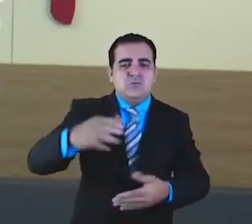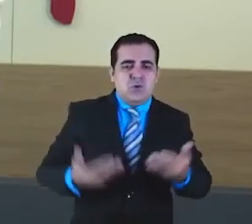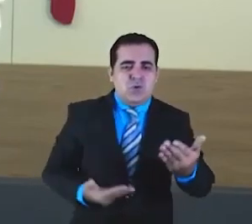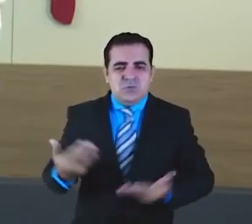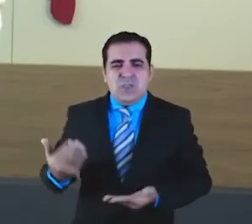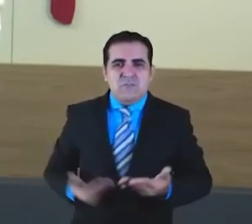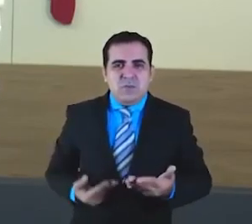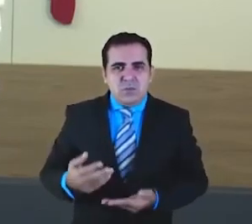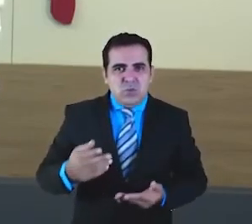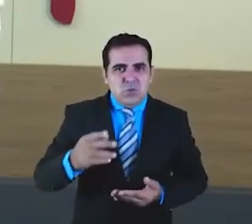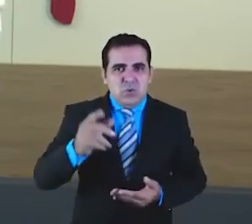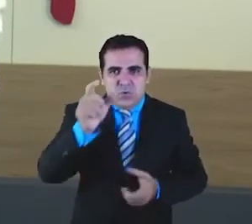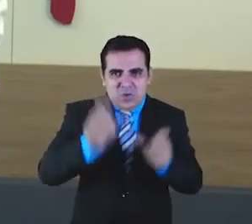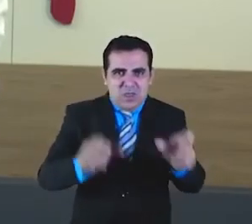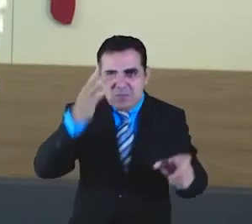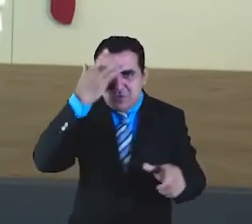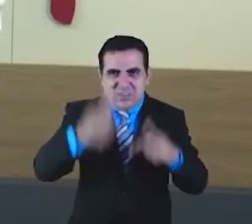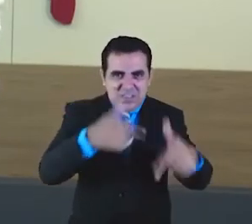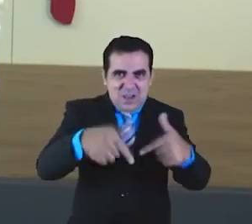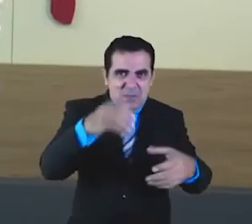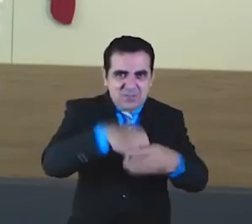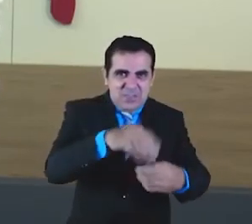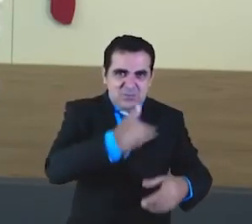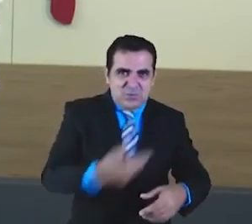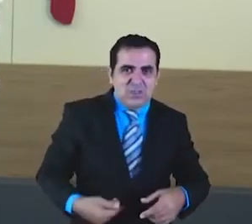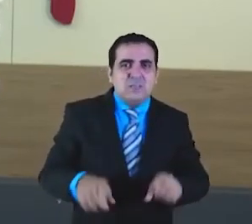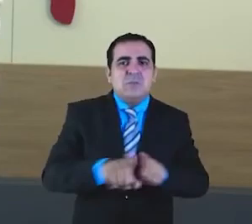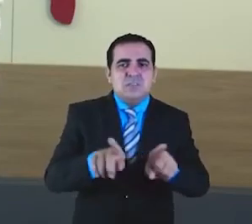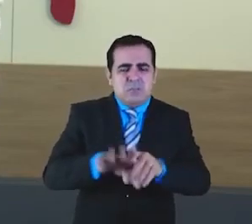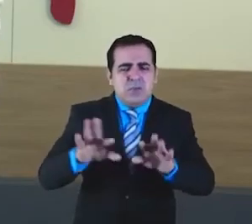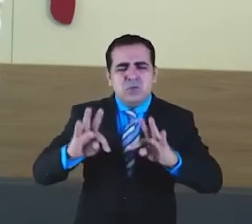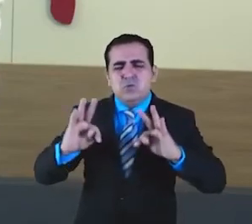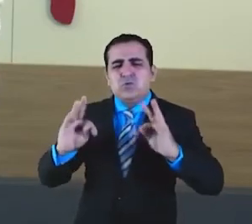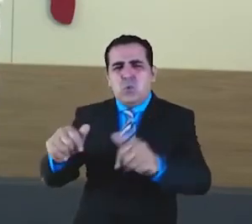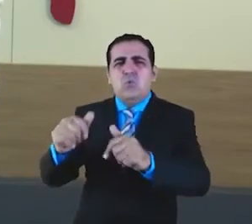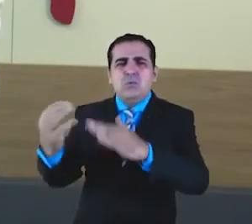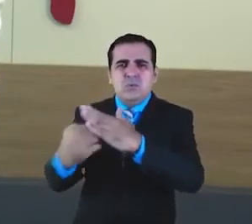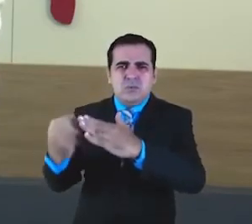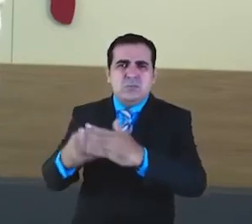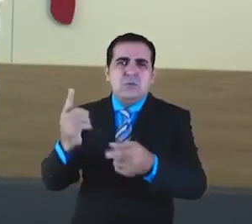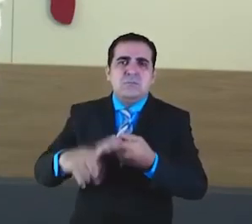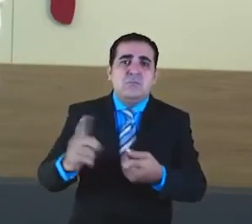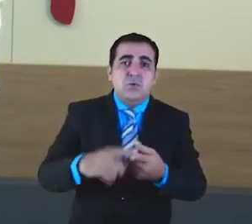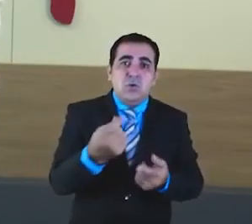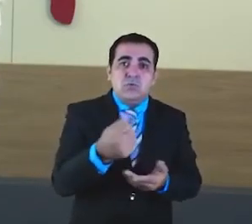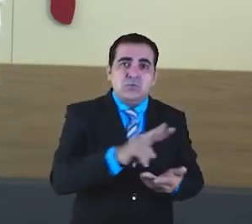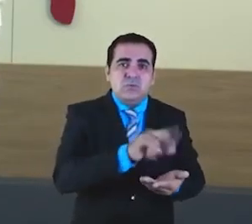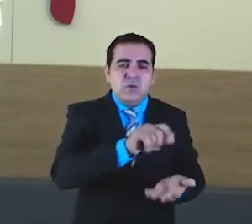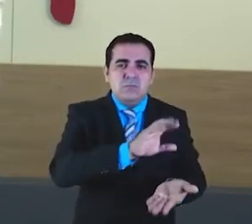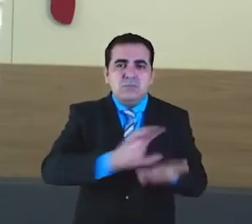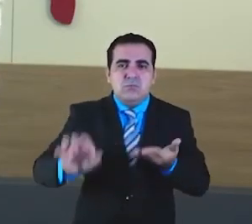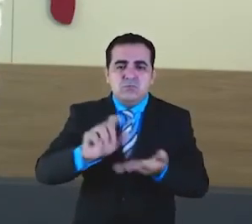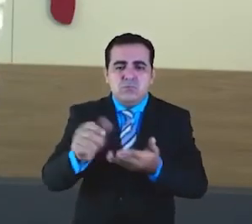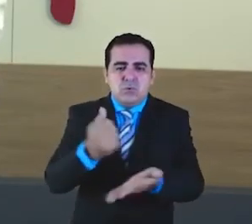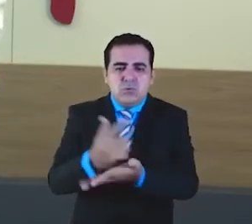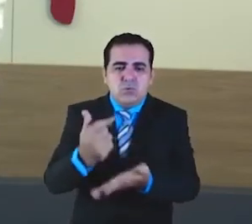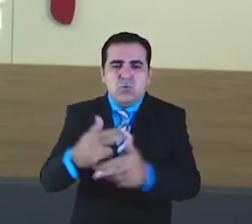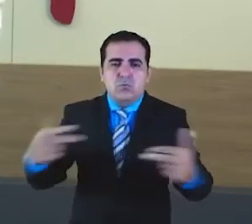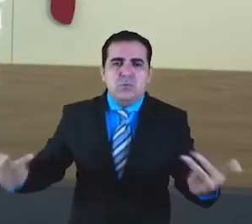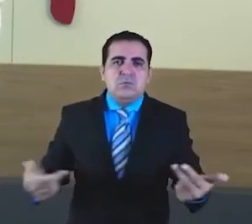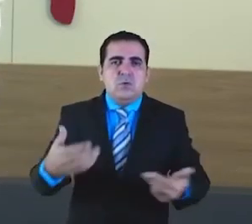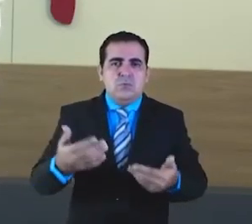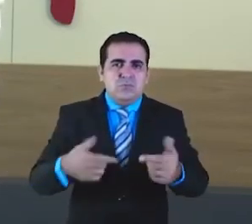servidores públicos estaduais e suas famílias, mas também, claro, todo o setor privado. Porque esse dinheiro vai para a economia, esse dinheiro vai para o comércio,